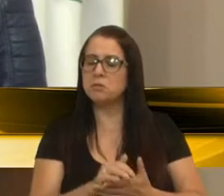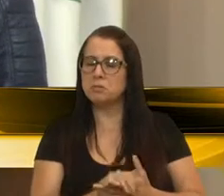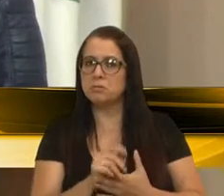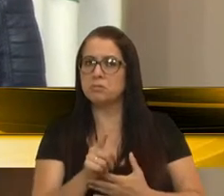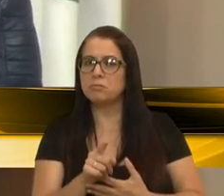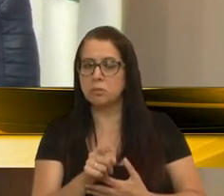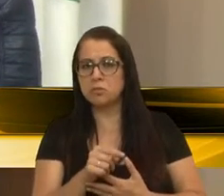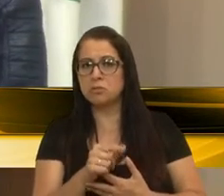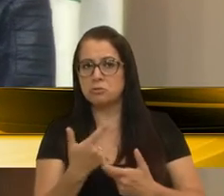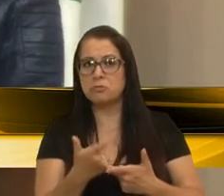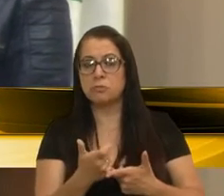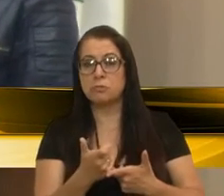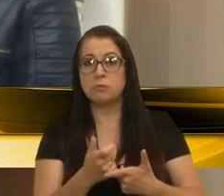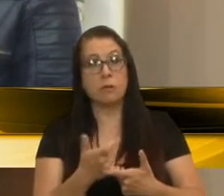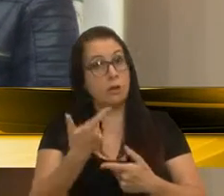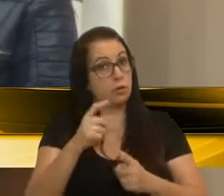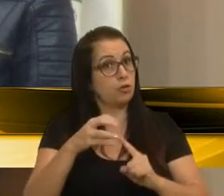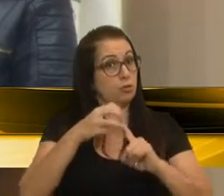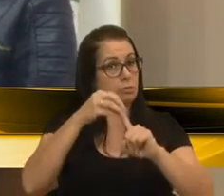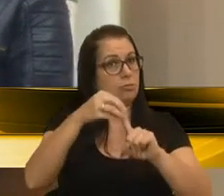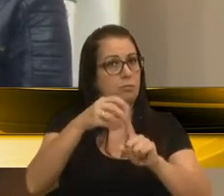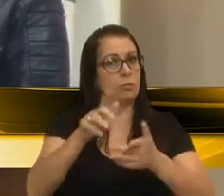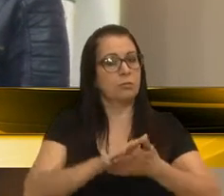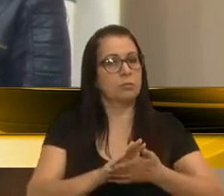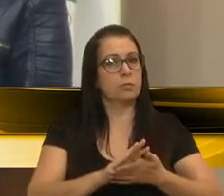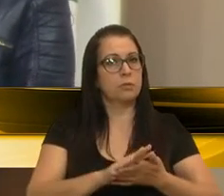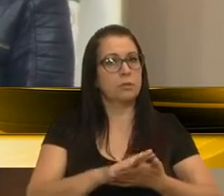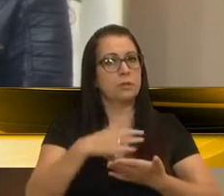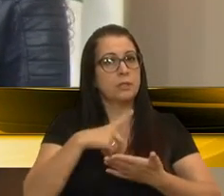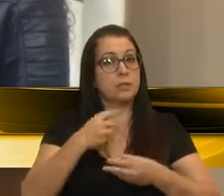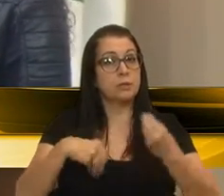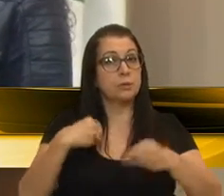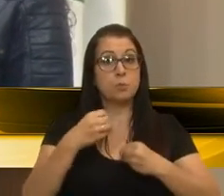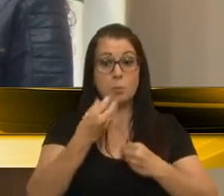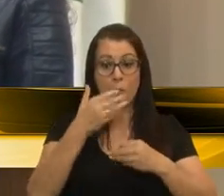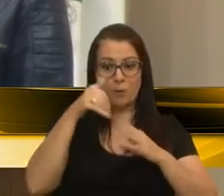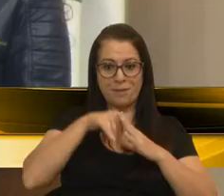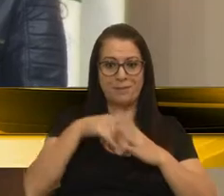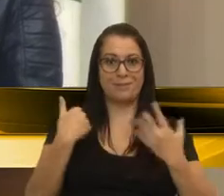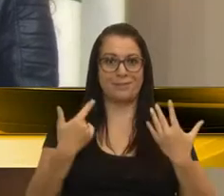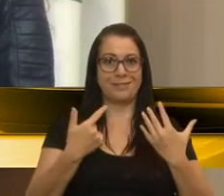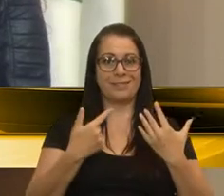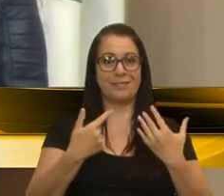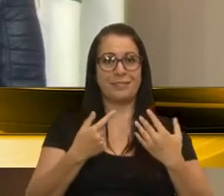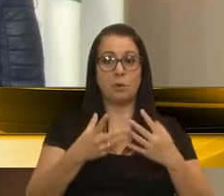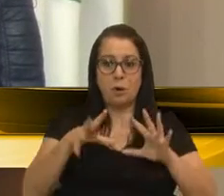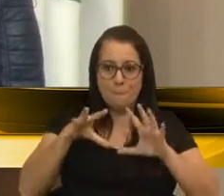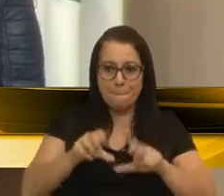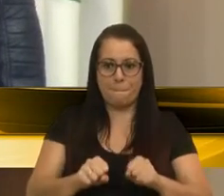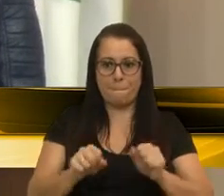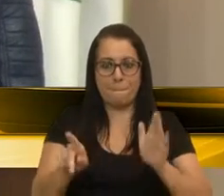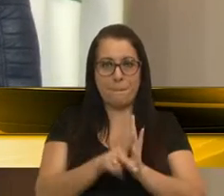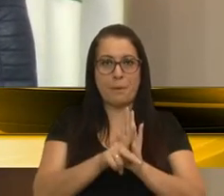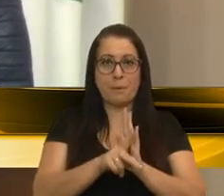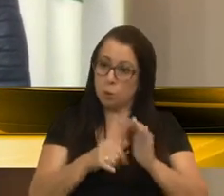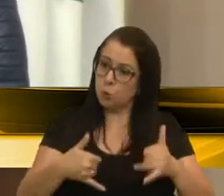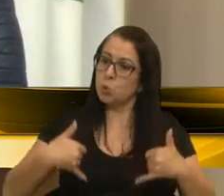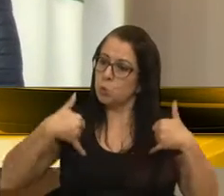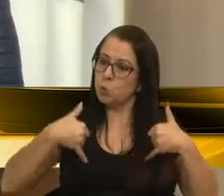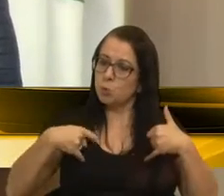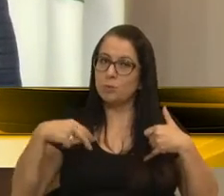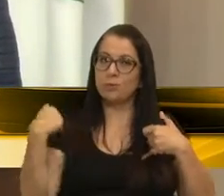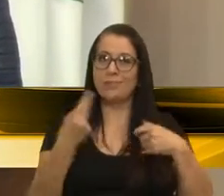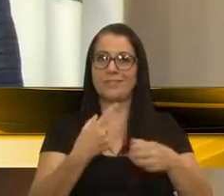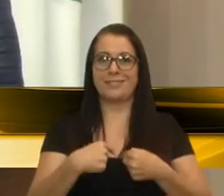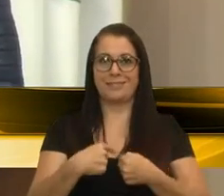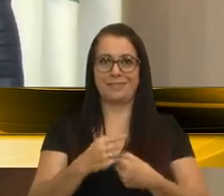prosperidade. Mas, principalmente, a gente gera um sentimento bom de pertencimento, de orgulho da nossa